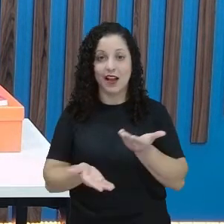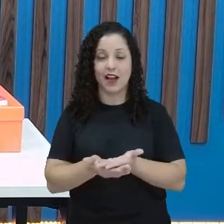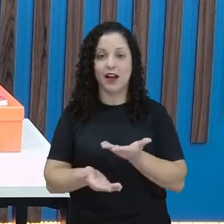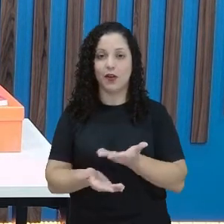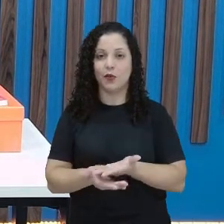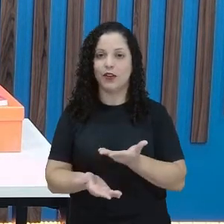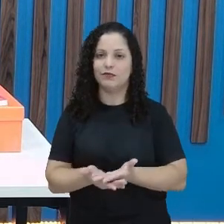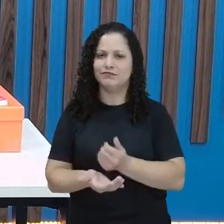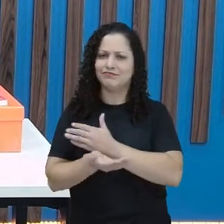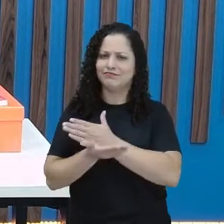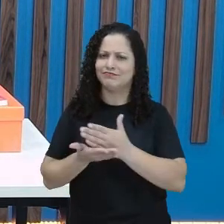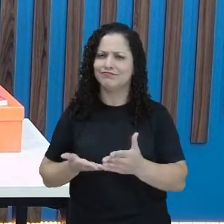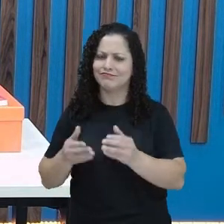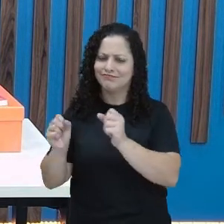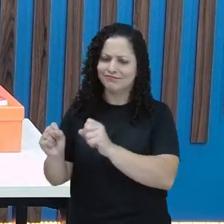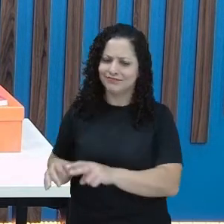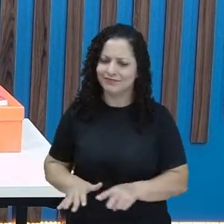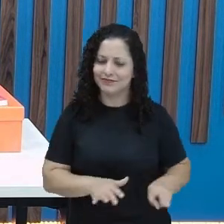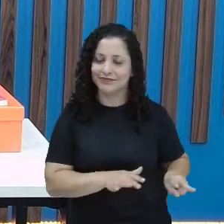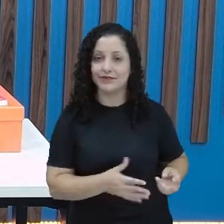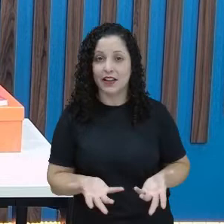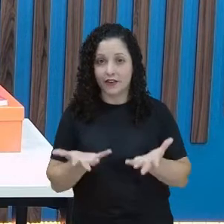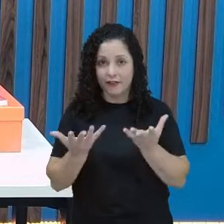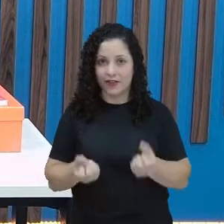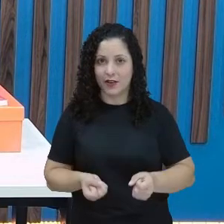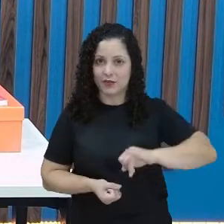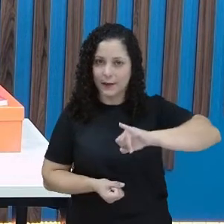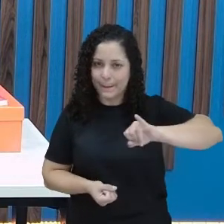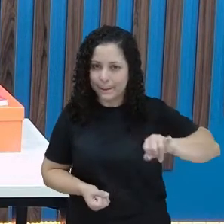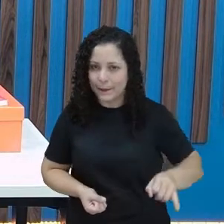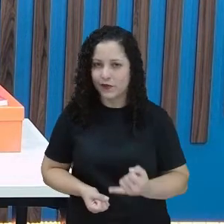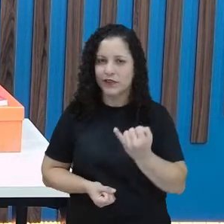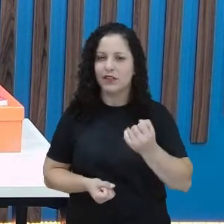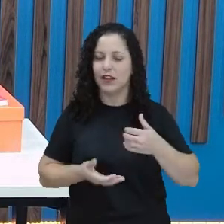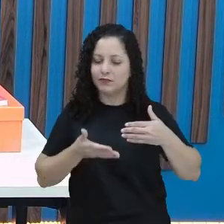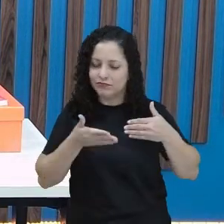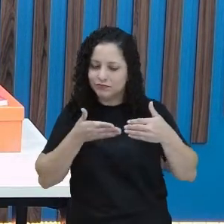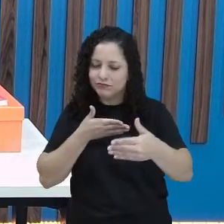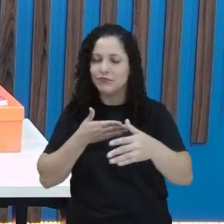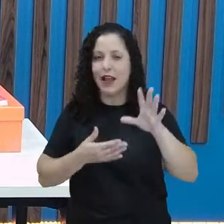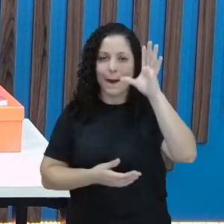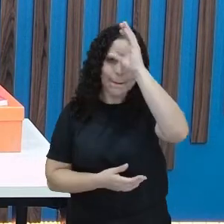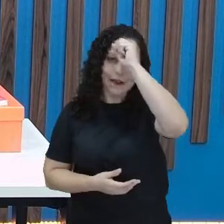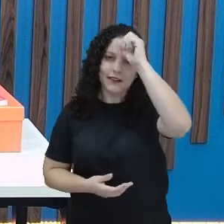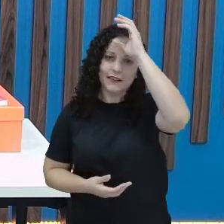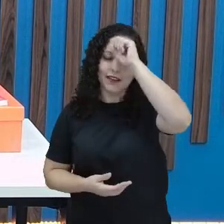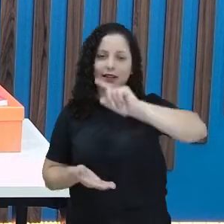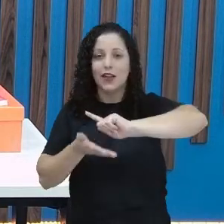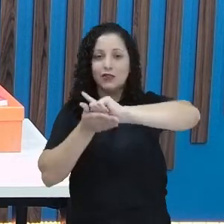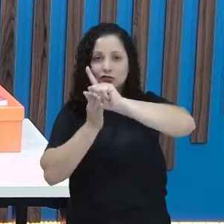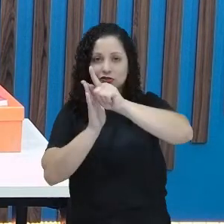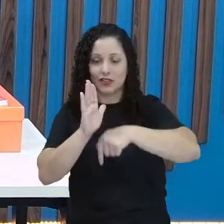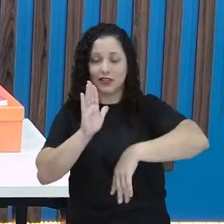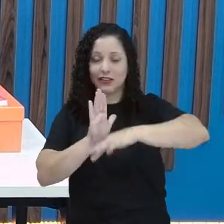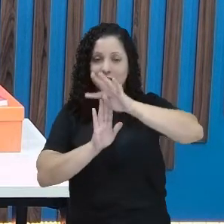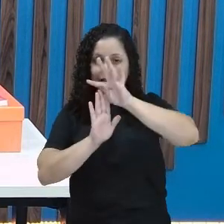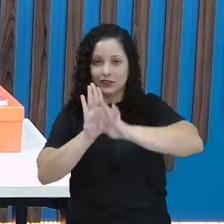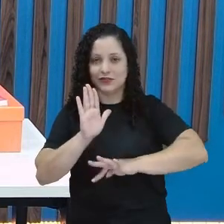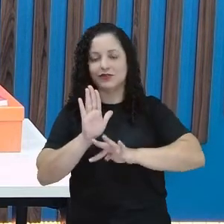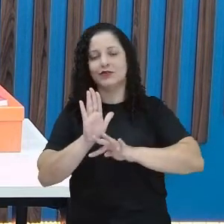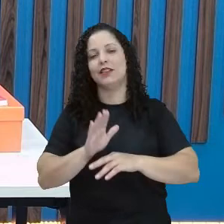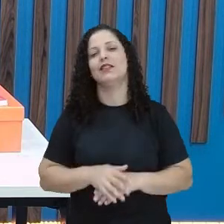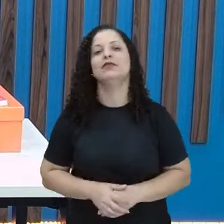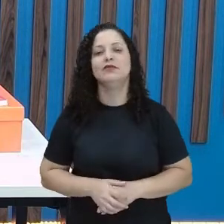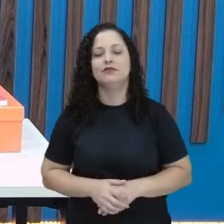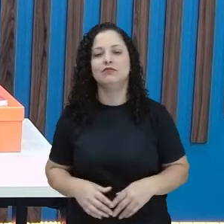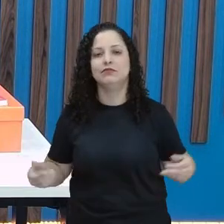início de semana. Vamos aproveitar e continuar aprendendo sobre os gêneros textuais, isso mesmo.